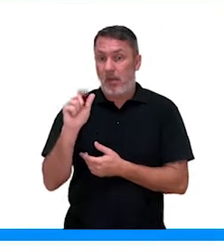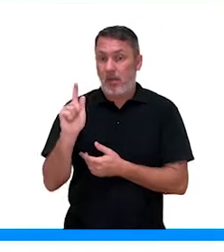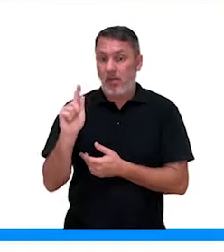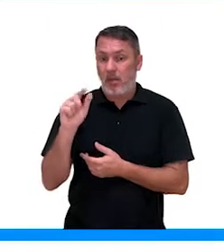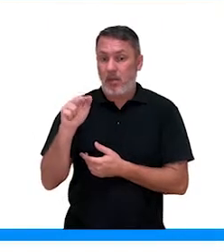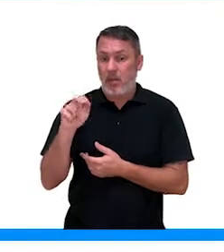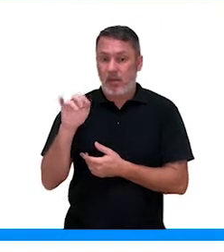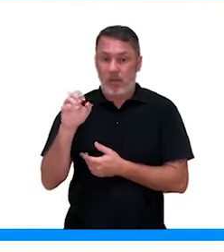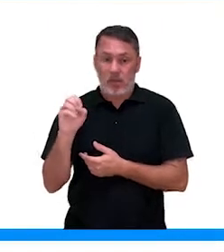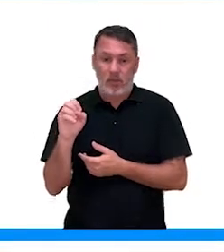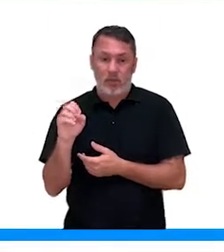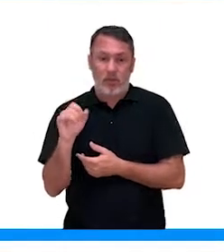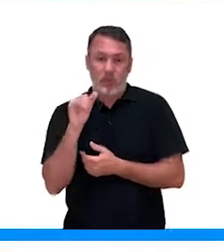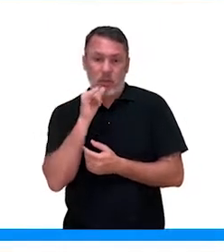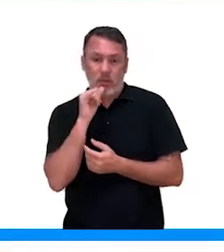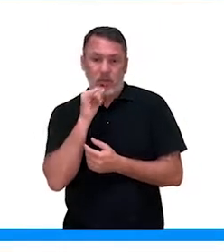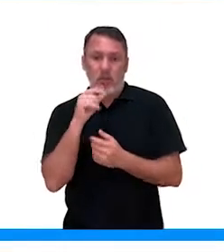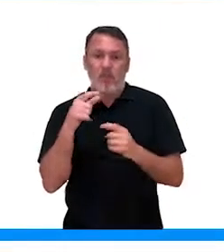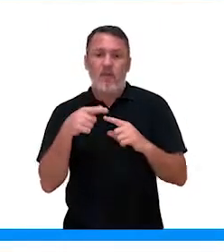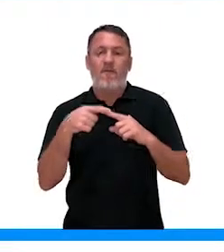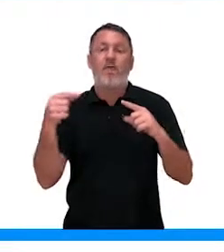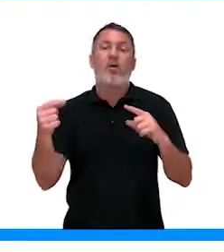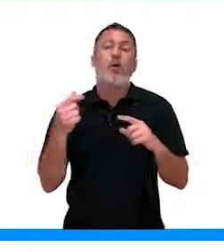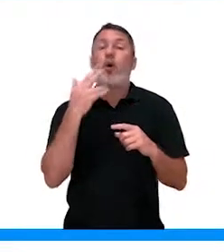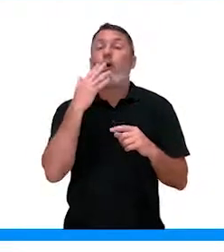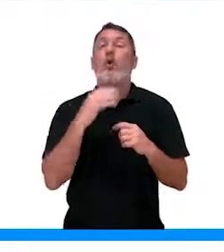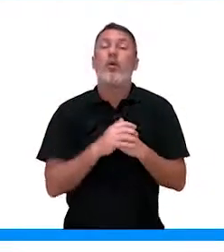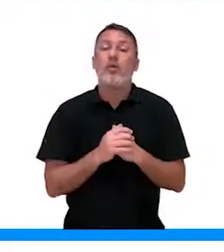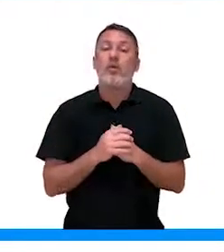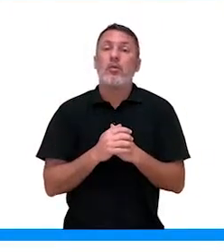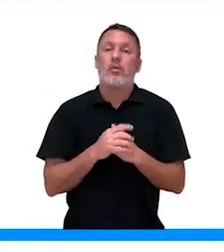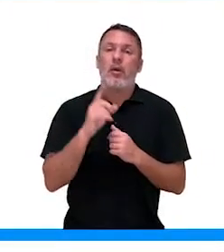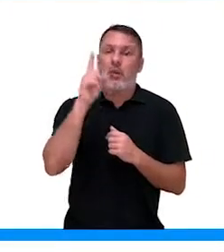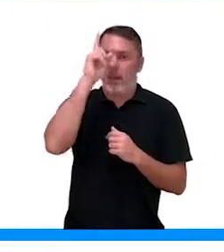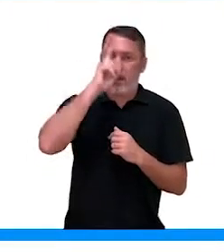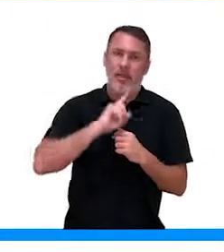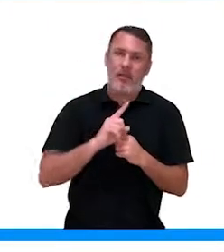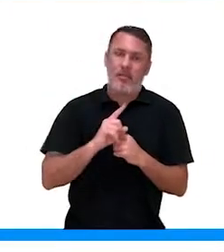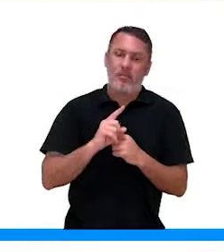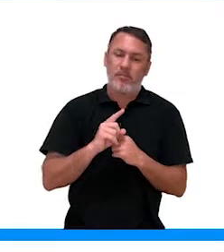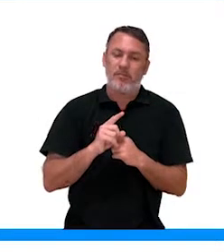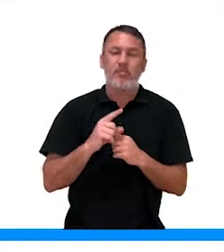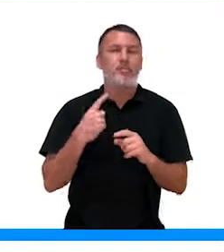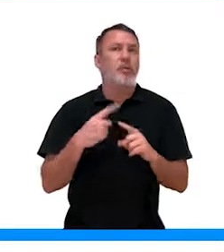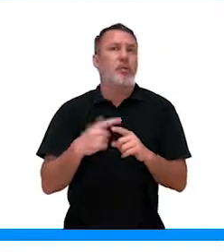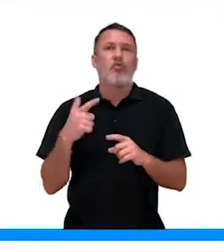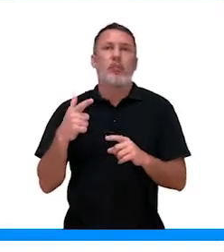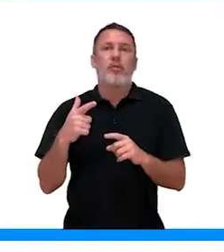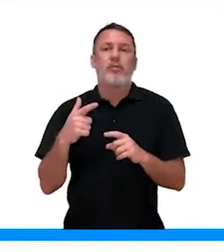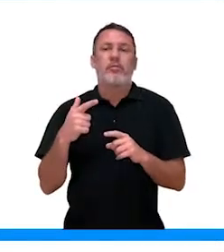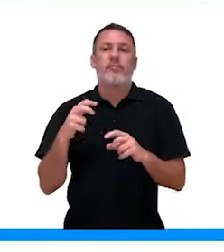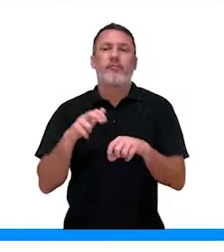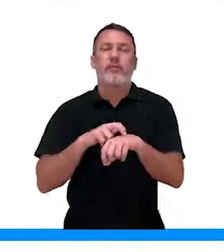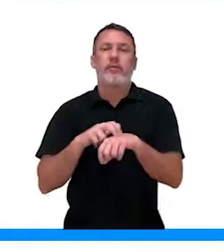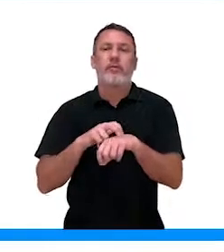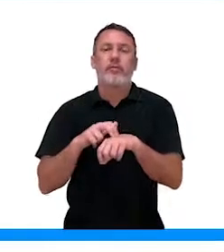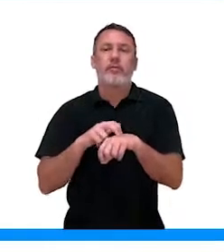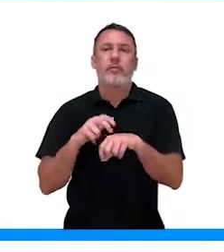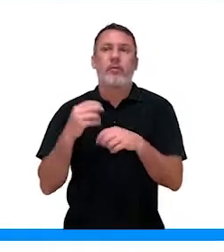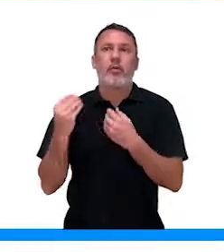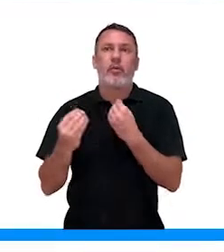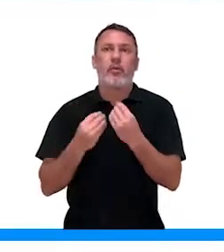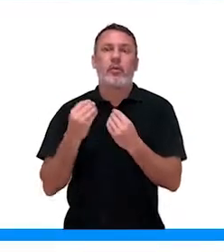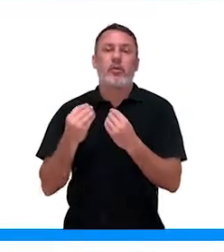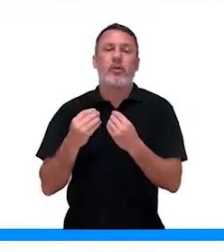clorofila, que é essencial para a fotossíntese, o a planta vai ficar? Amarela. Já que não tem o pigmento que é